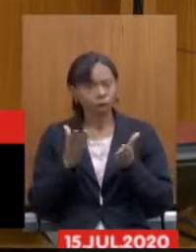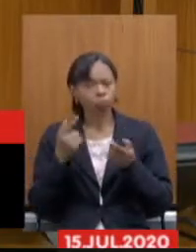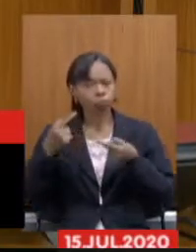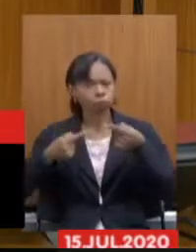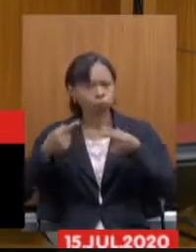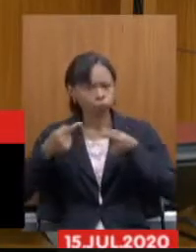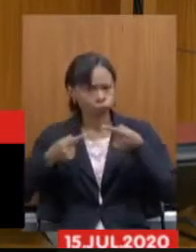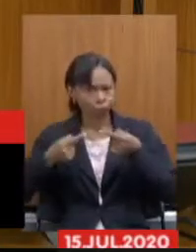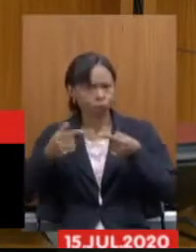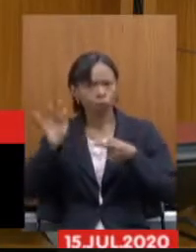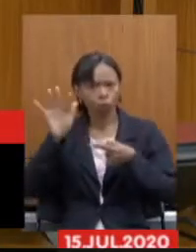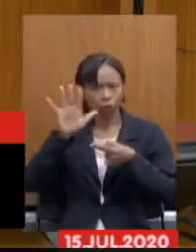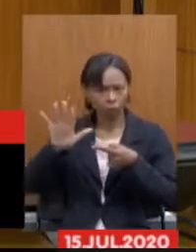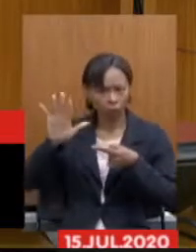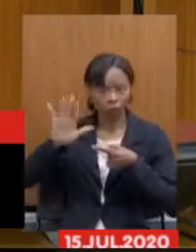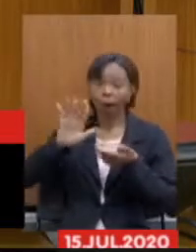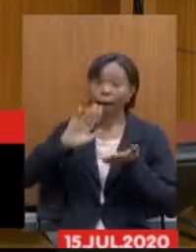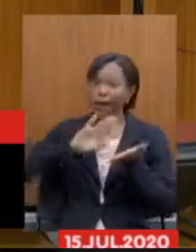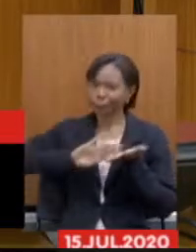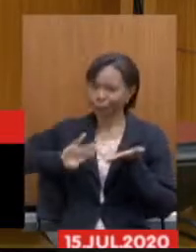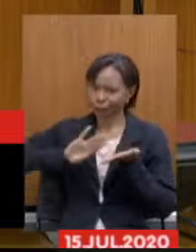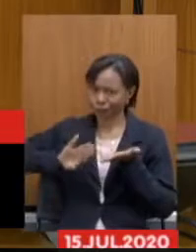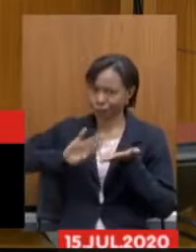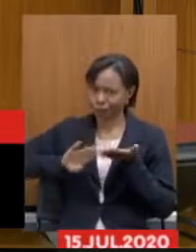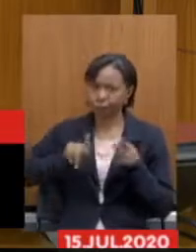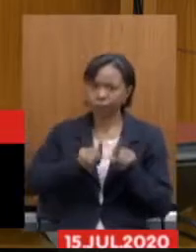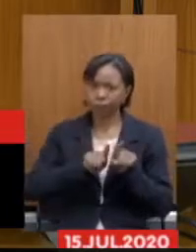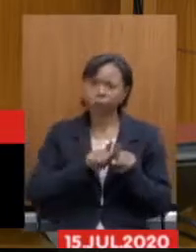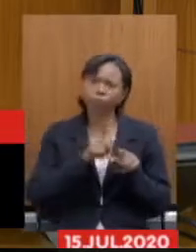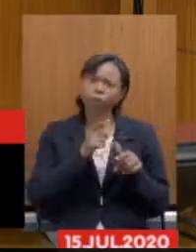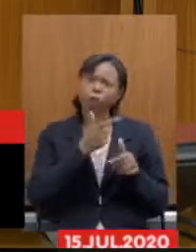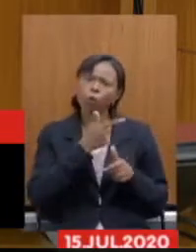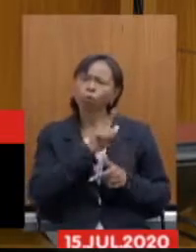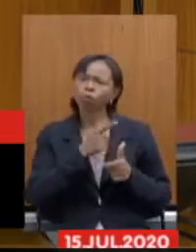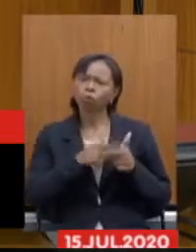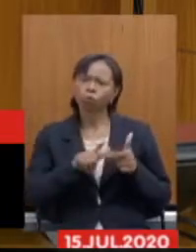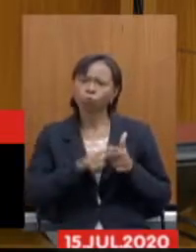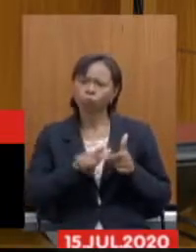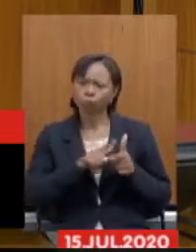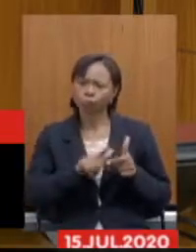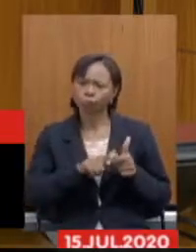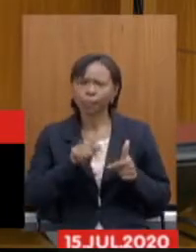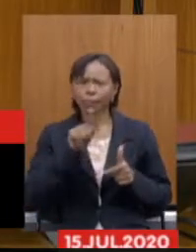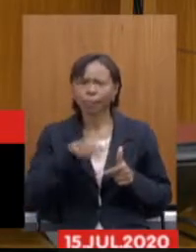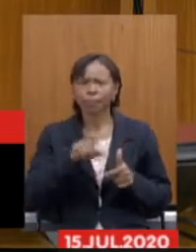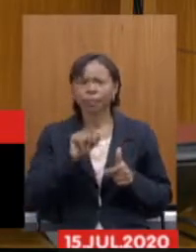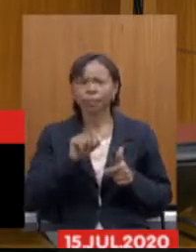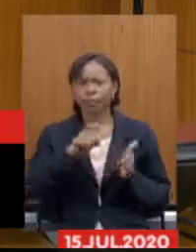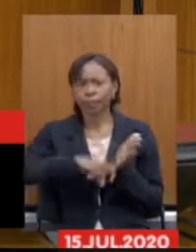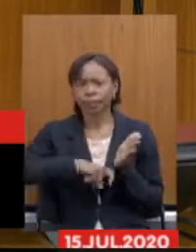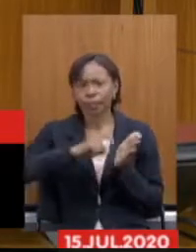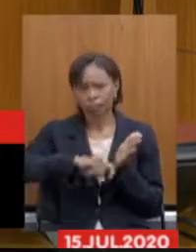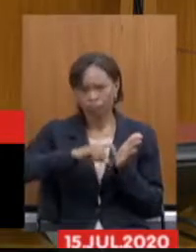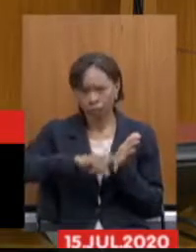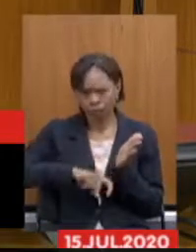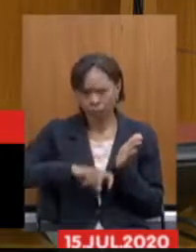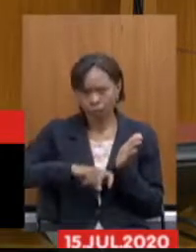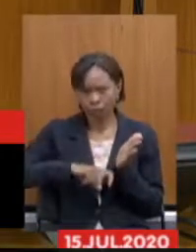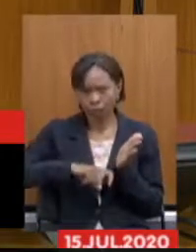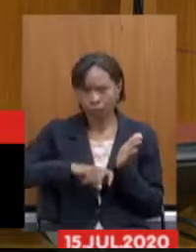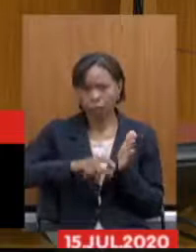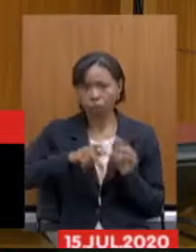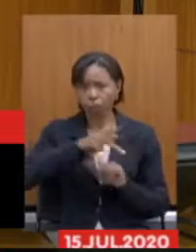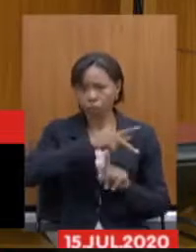foi retirado, assim como um outro problema no que toca à alíquota, que é a questão da tributação, em termos